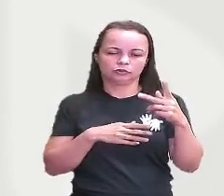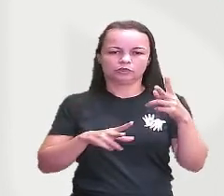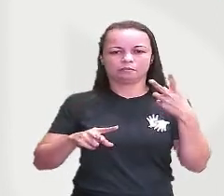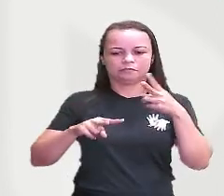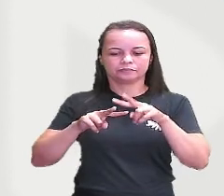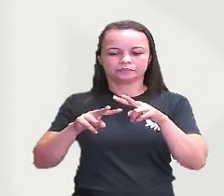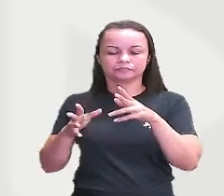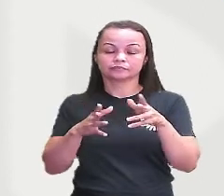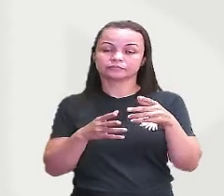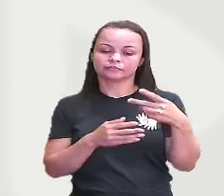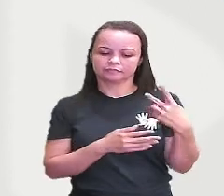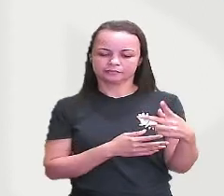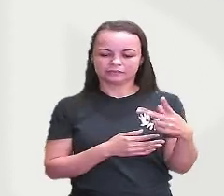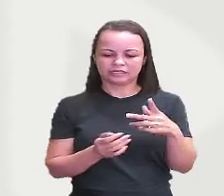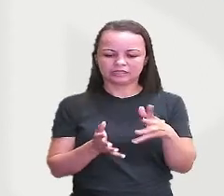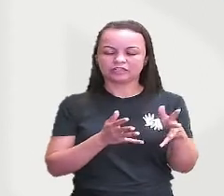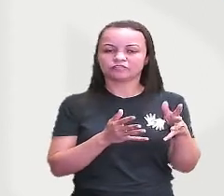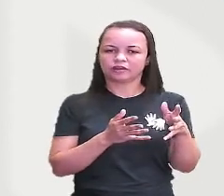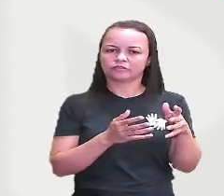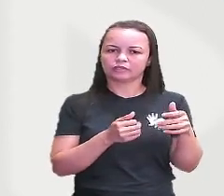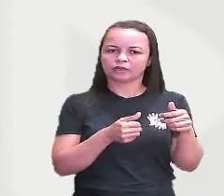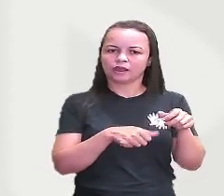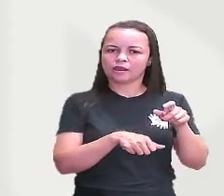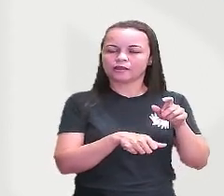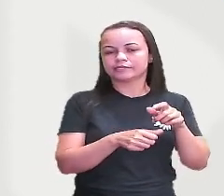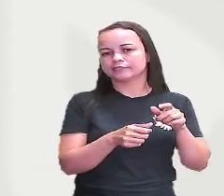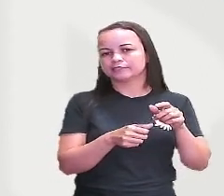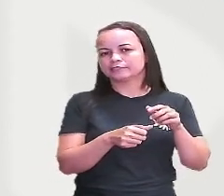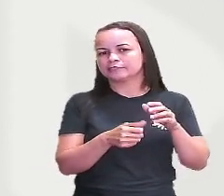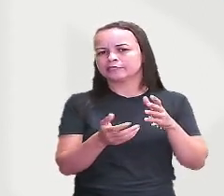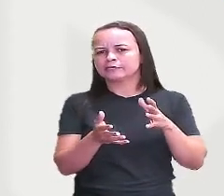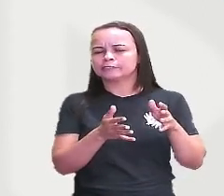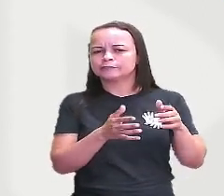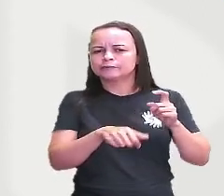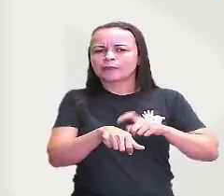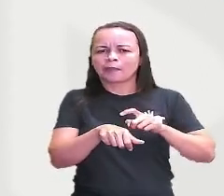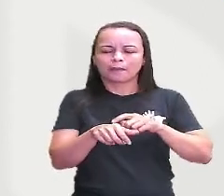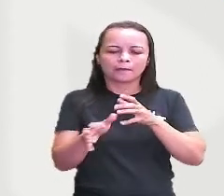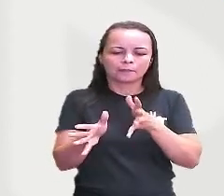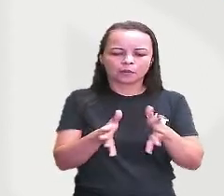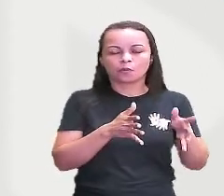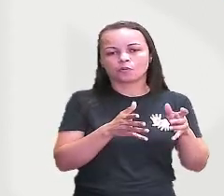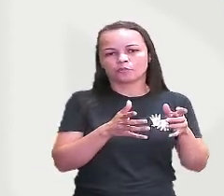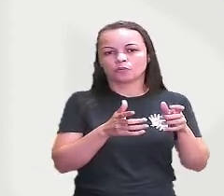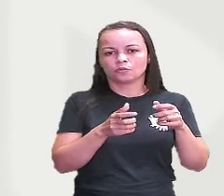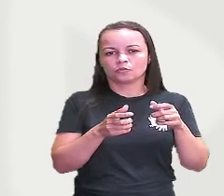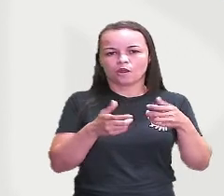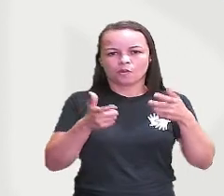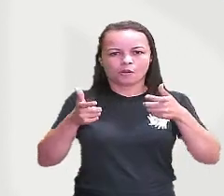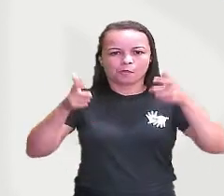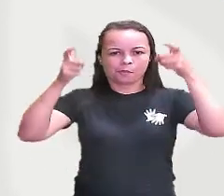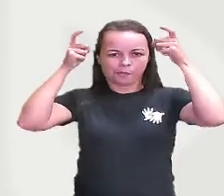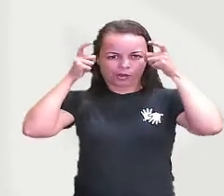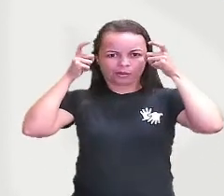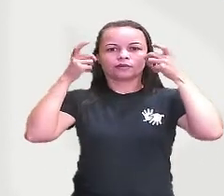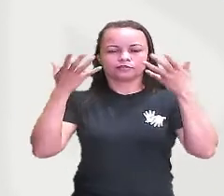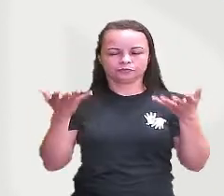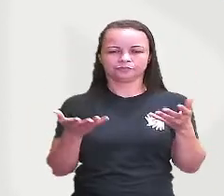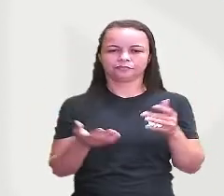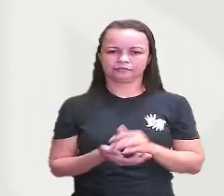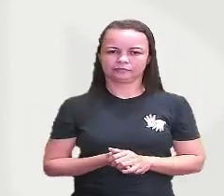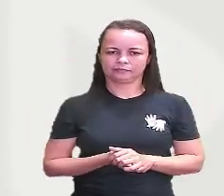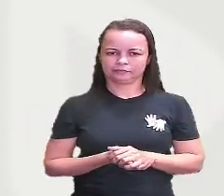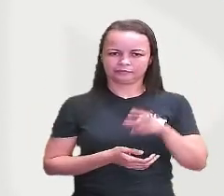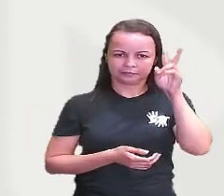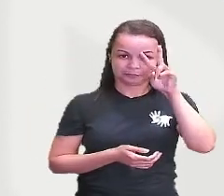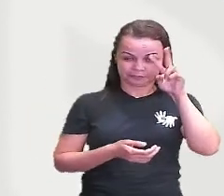ficar exatamente esse tempo como imperador e quando ele volta viu pessoal lembra o eu disse agora que acabei de